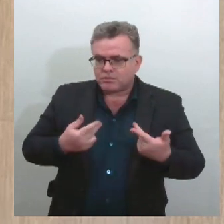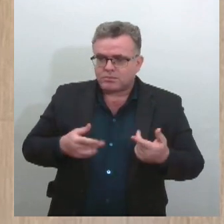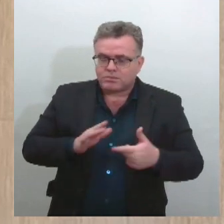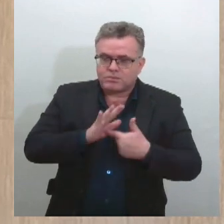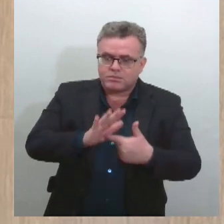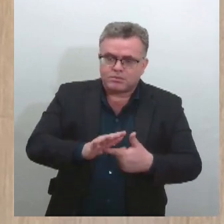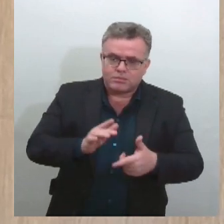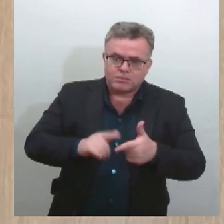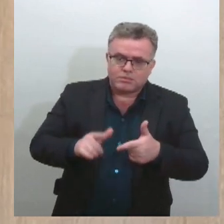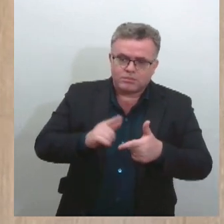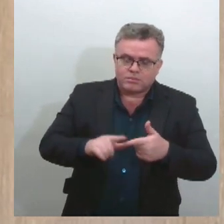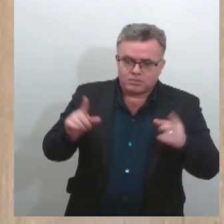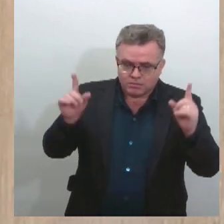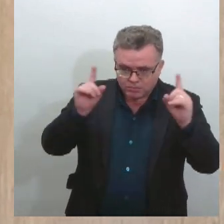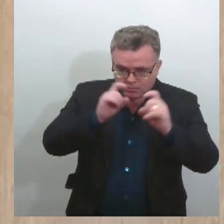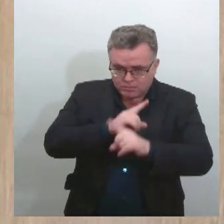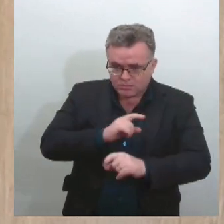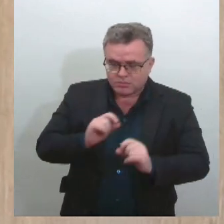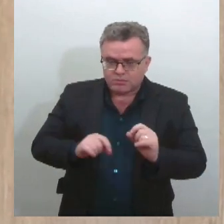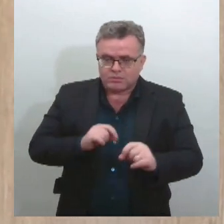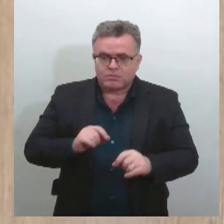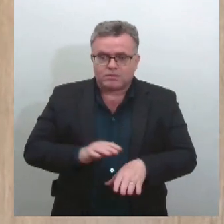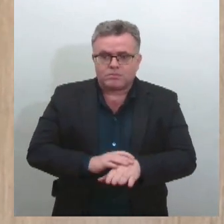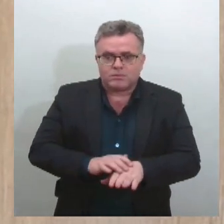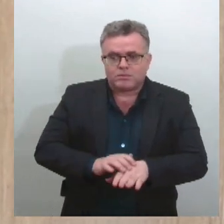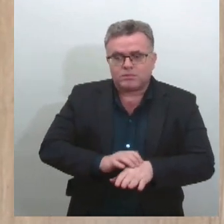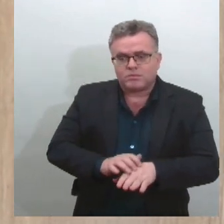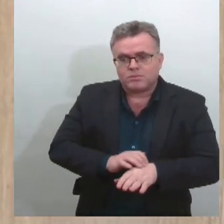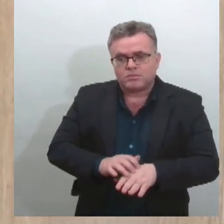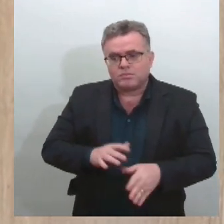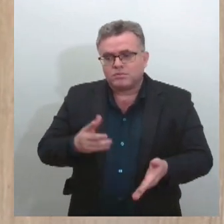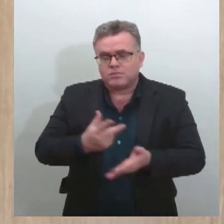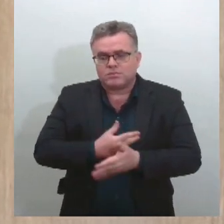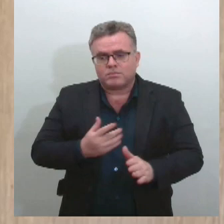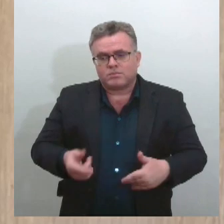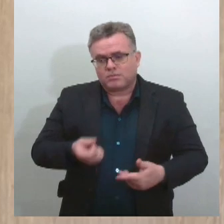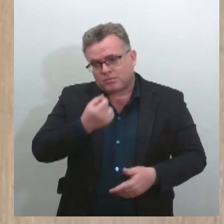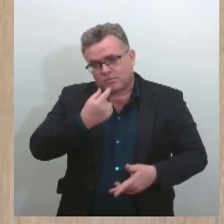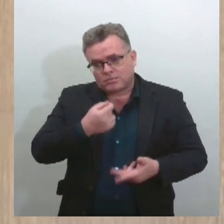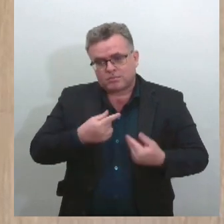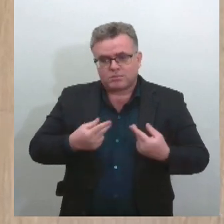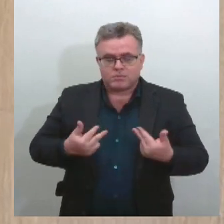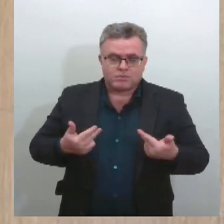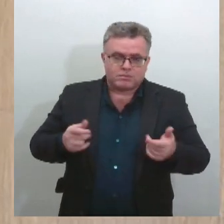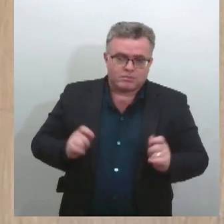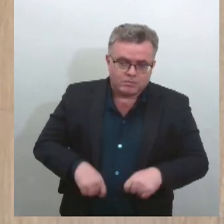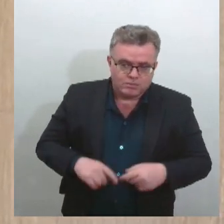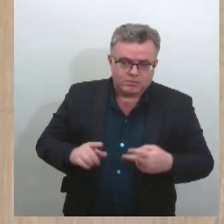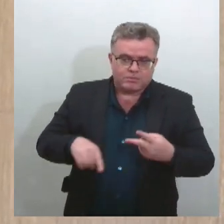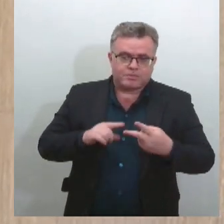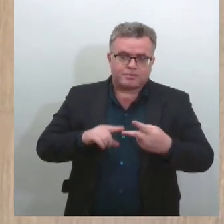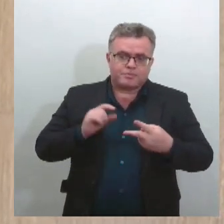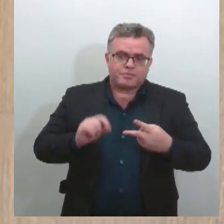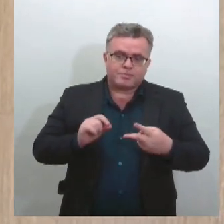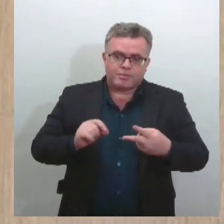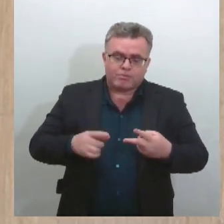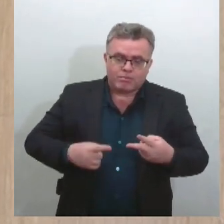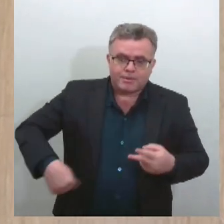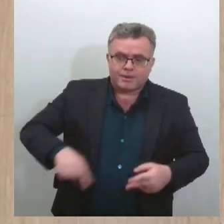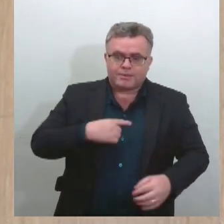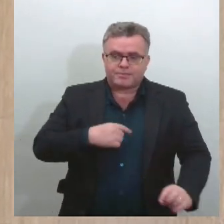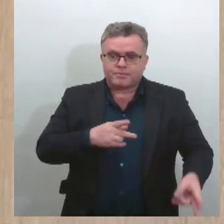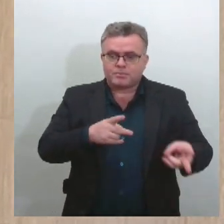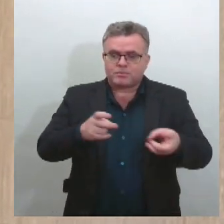São reações alérgicas, casos de intoxicação, resistências antimicrobianas. Então, a gente vem observando que isso vem crescendo bastante.